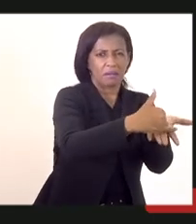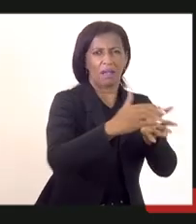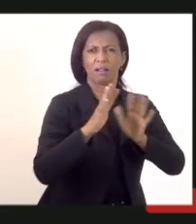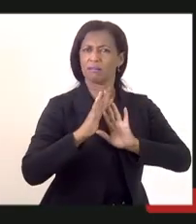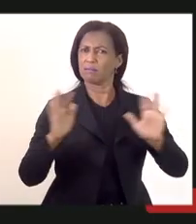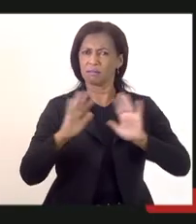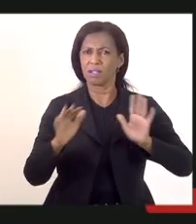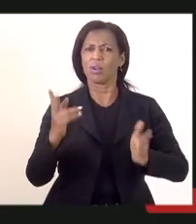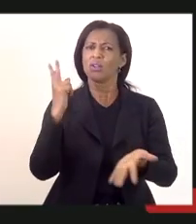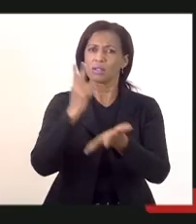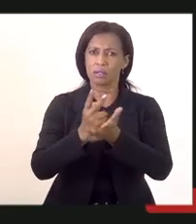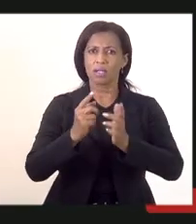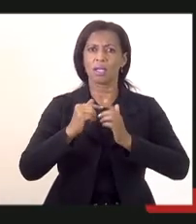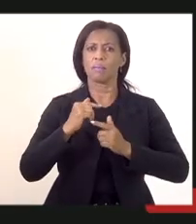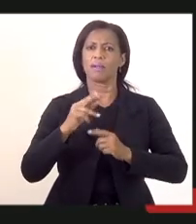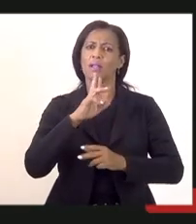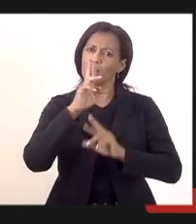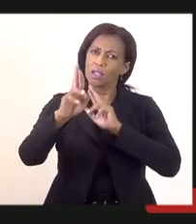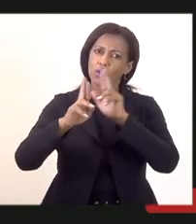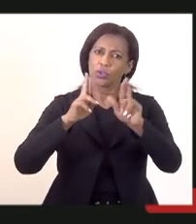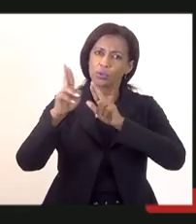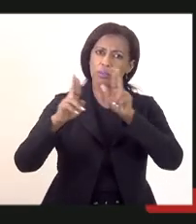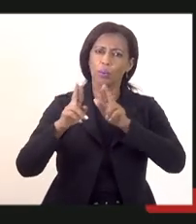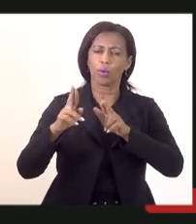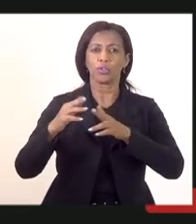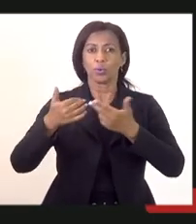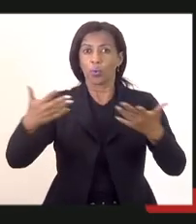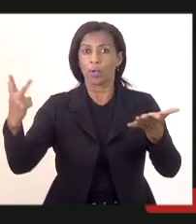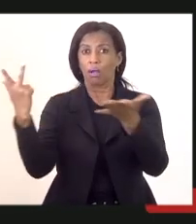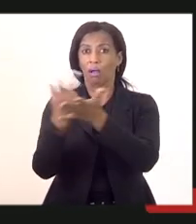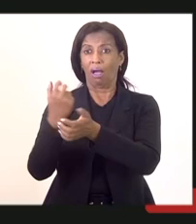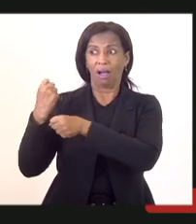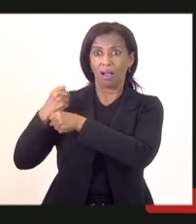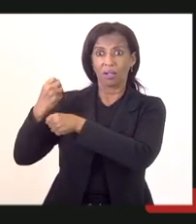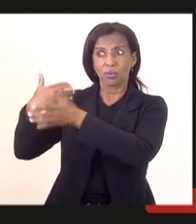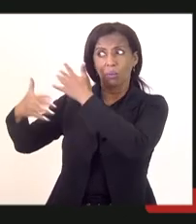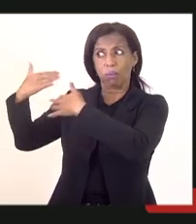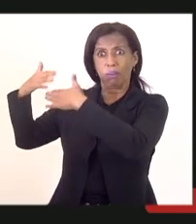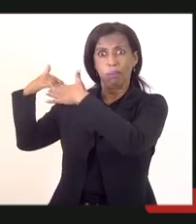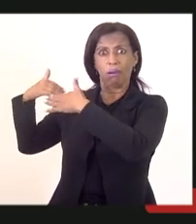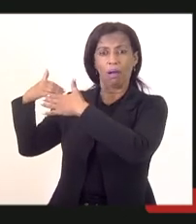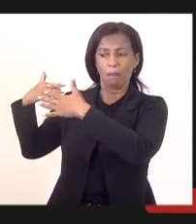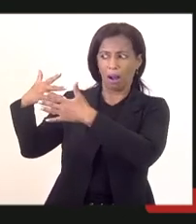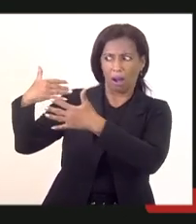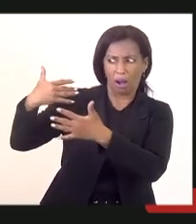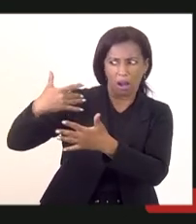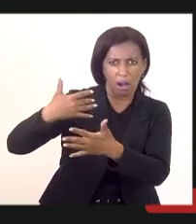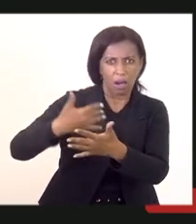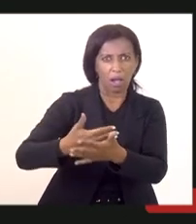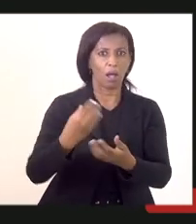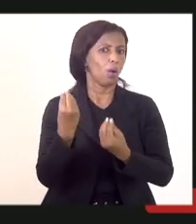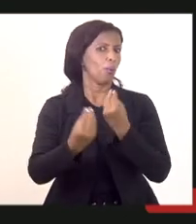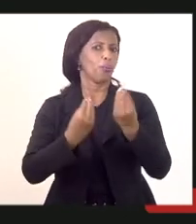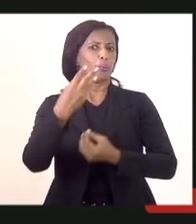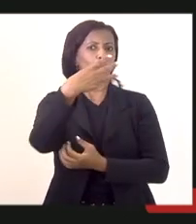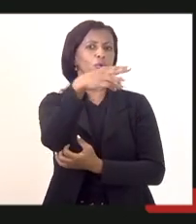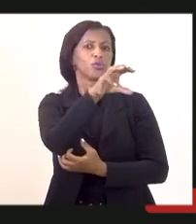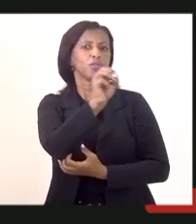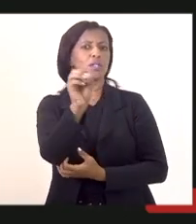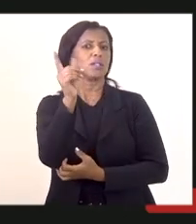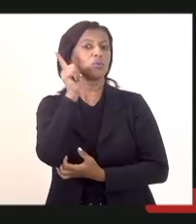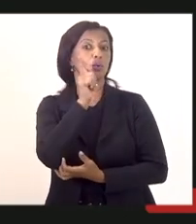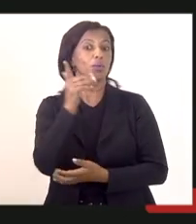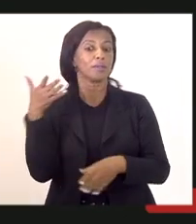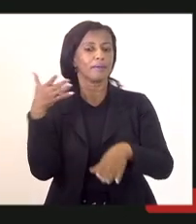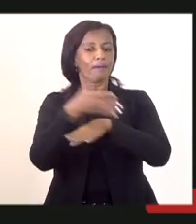respondendo dentro das suas possibilidades, coisas que se arrastam há décadas. Como aí os 300 que ingressaram agora,